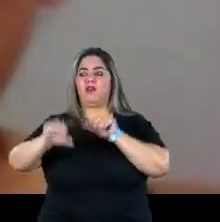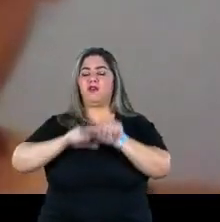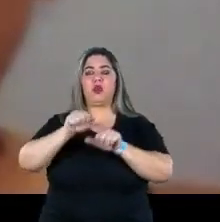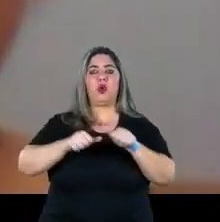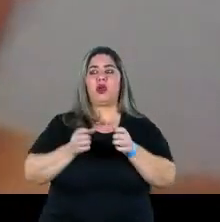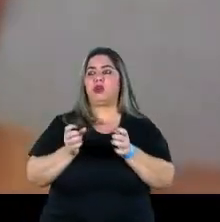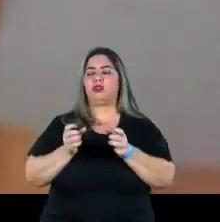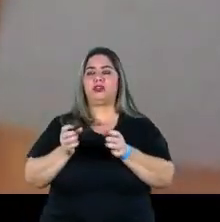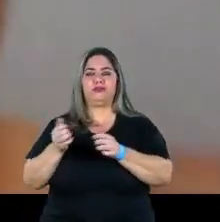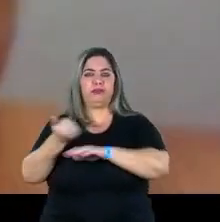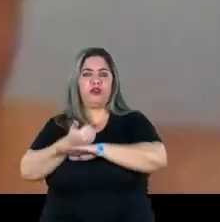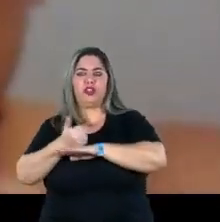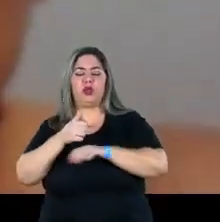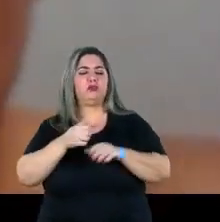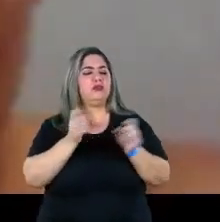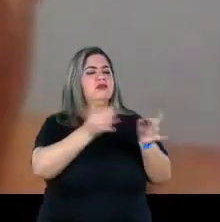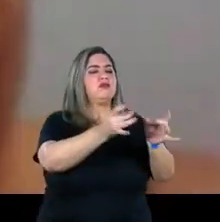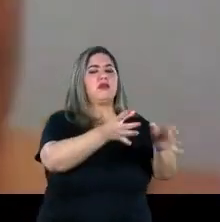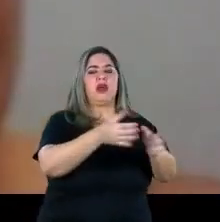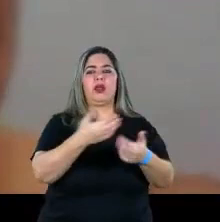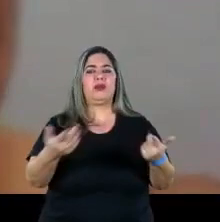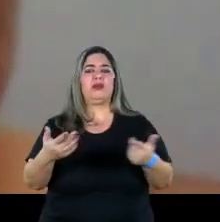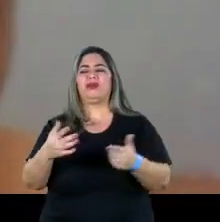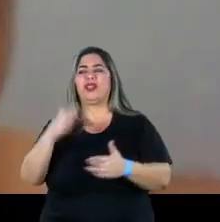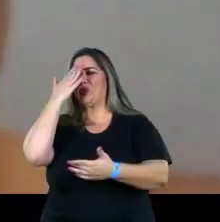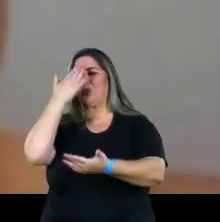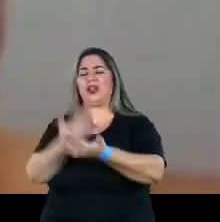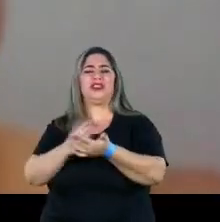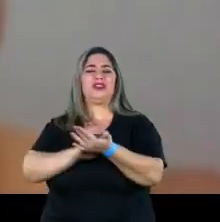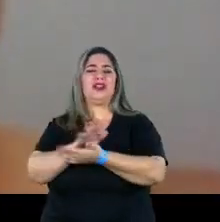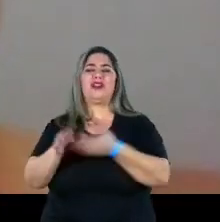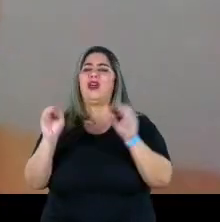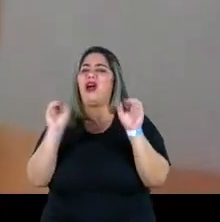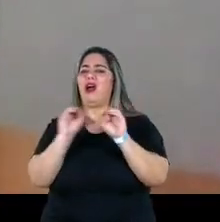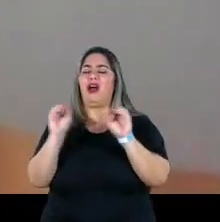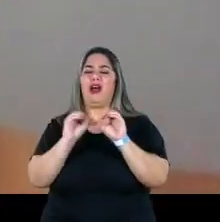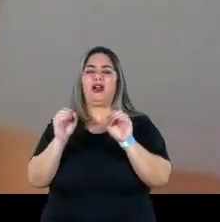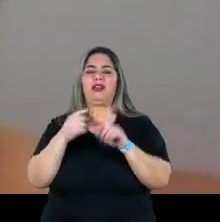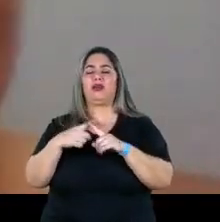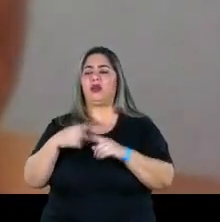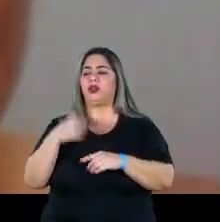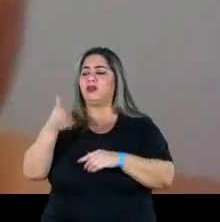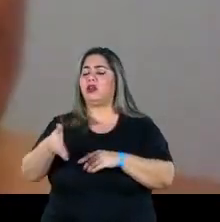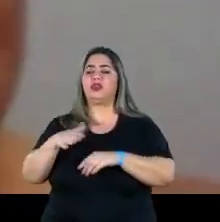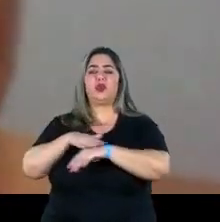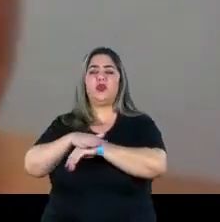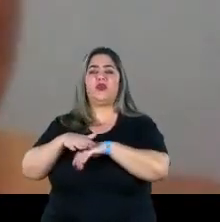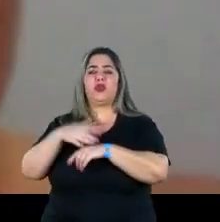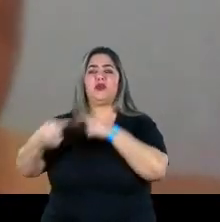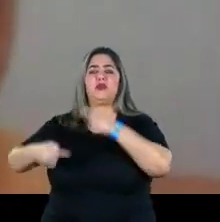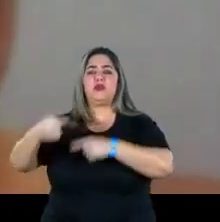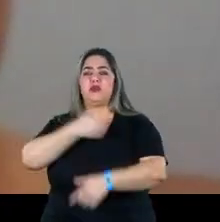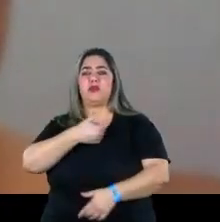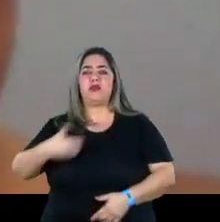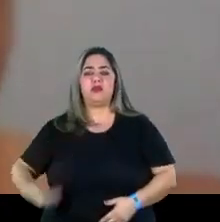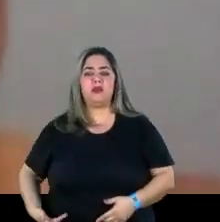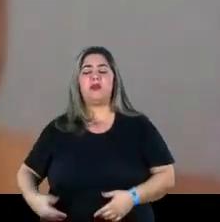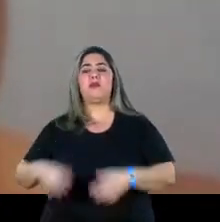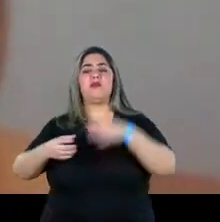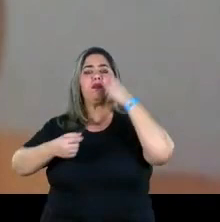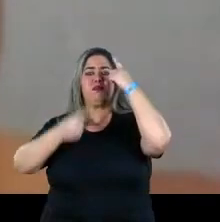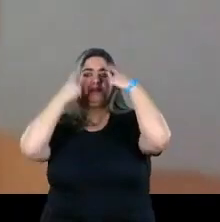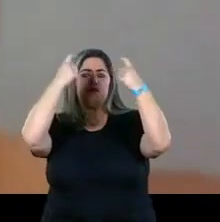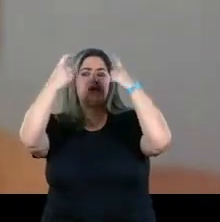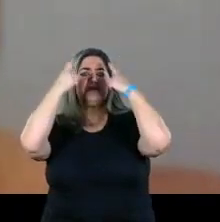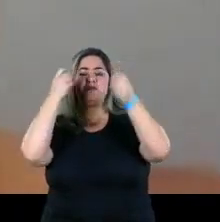vendedor, é desesperançado mesmo, né? Por que que a gente não está aí conversando sobre política pública, colocando nossas